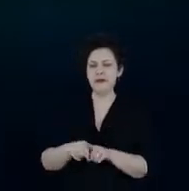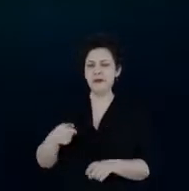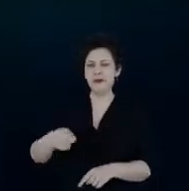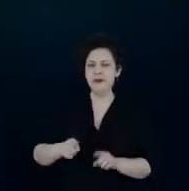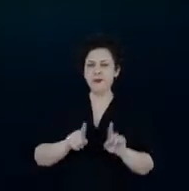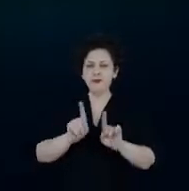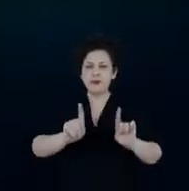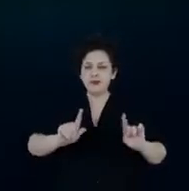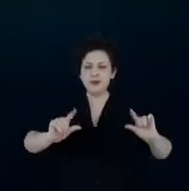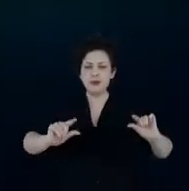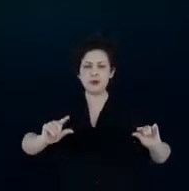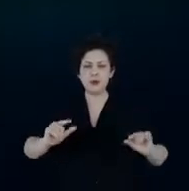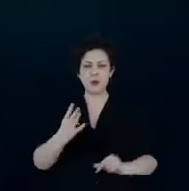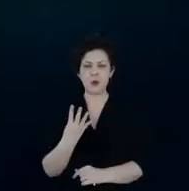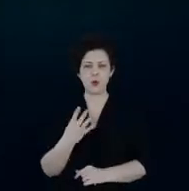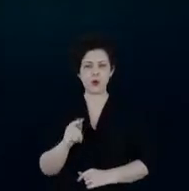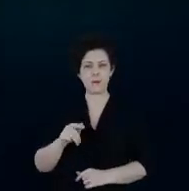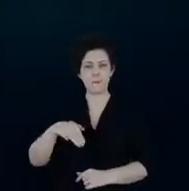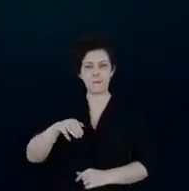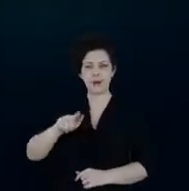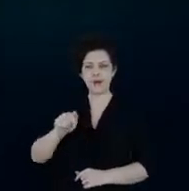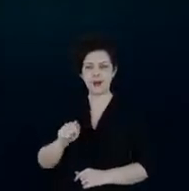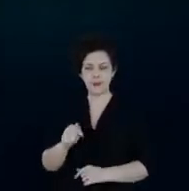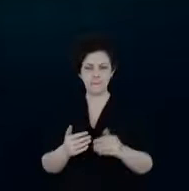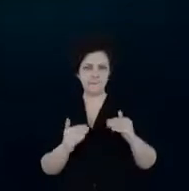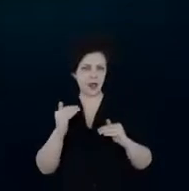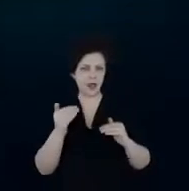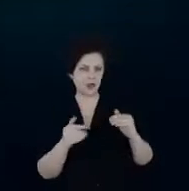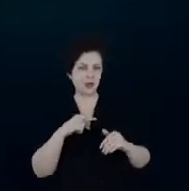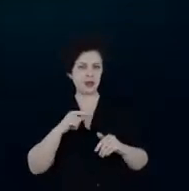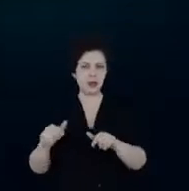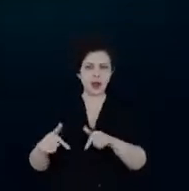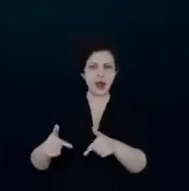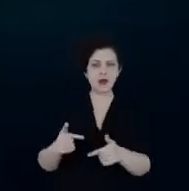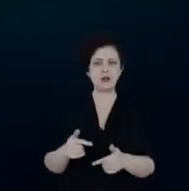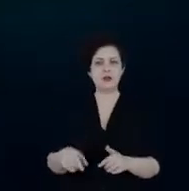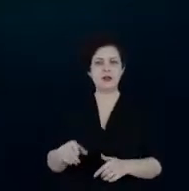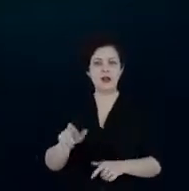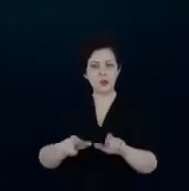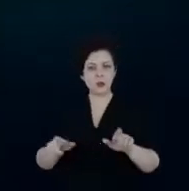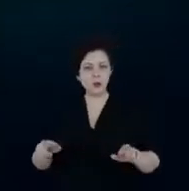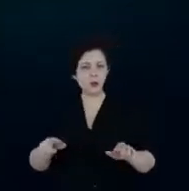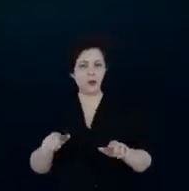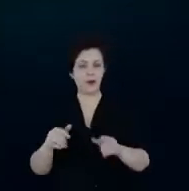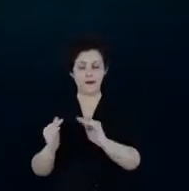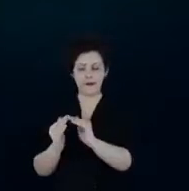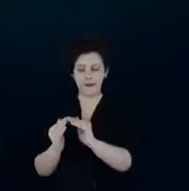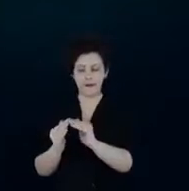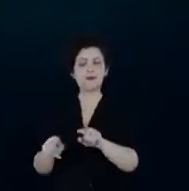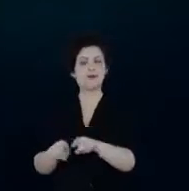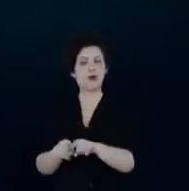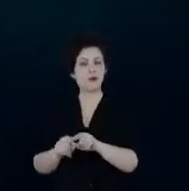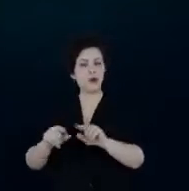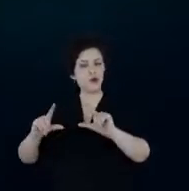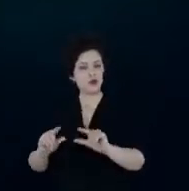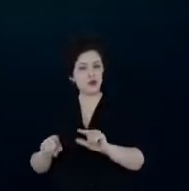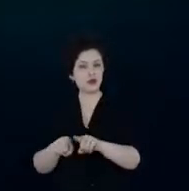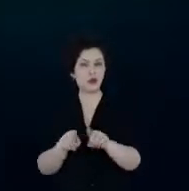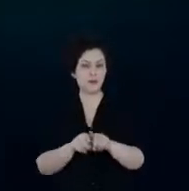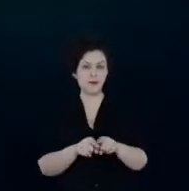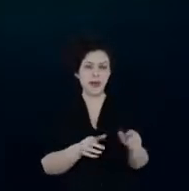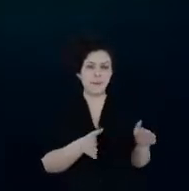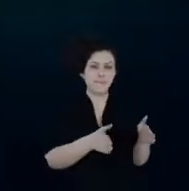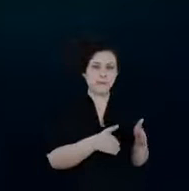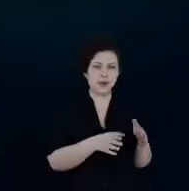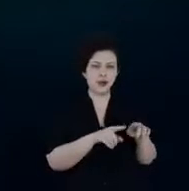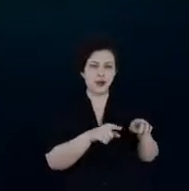4 megawatts médio. Vão ter ações, tanto nos consumidores residenciais, pequenos consumidores